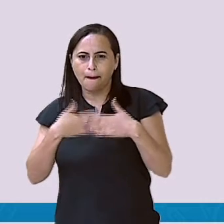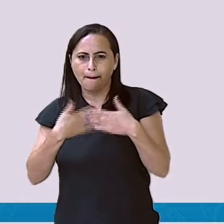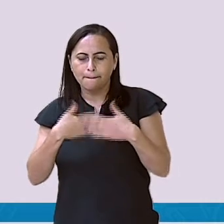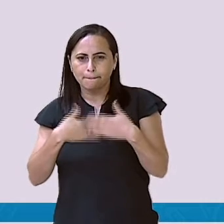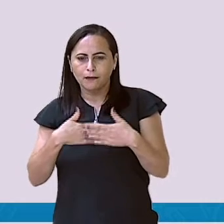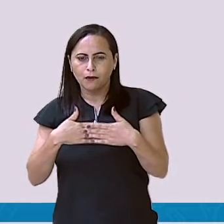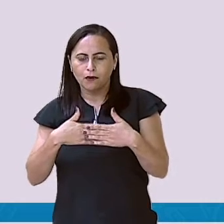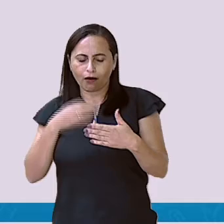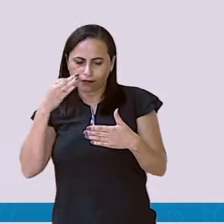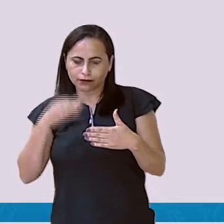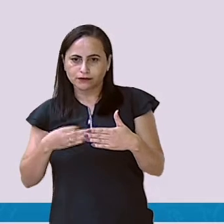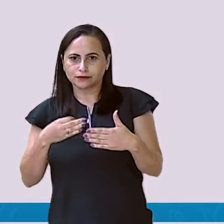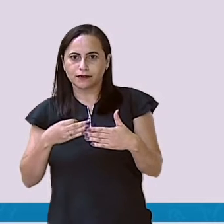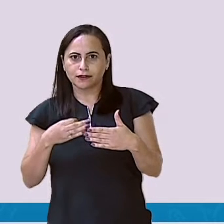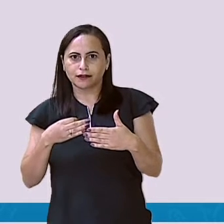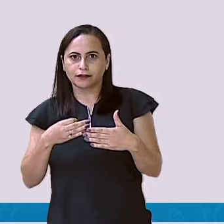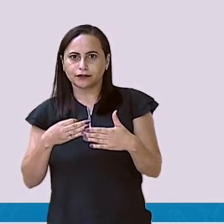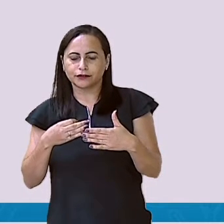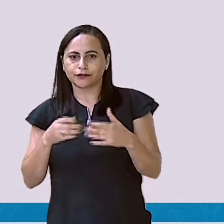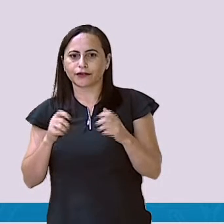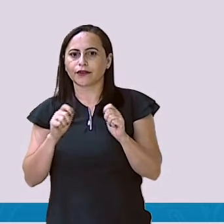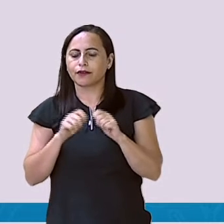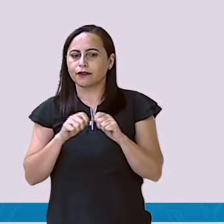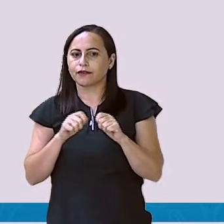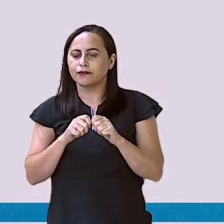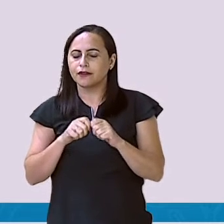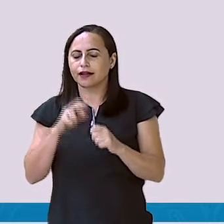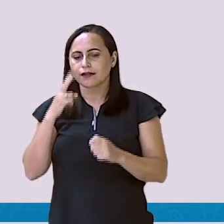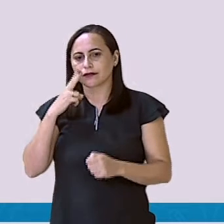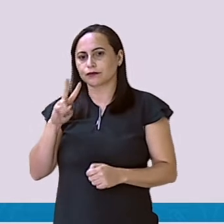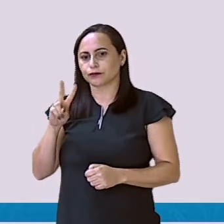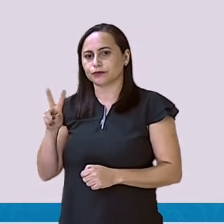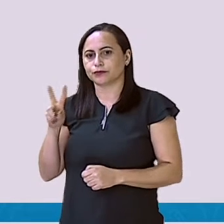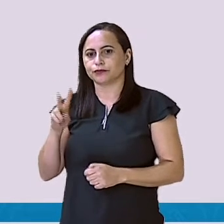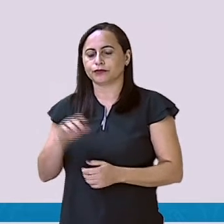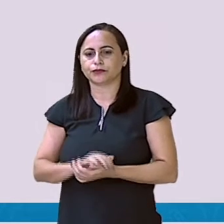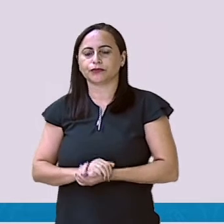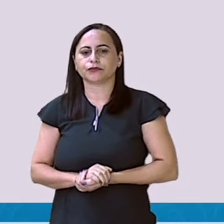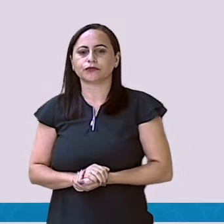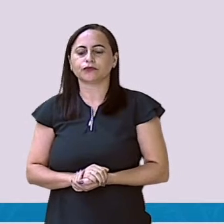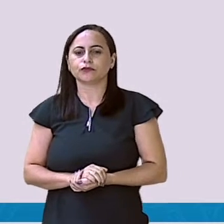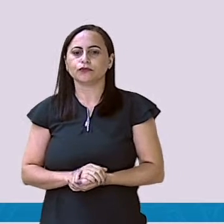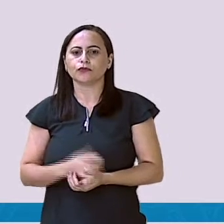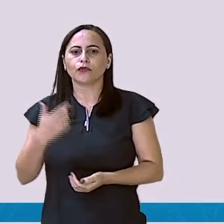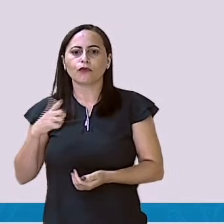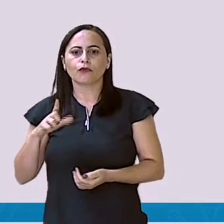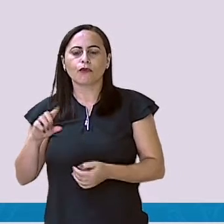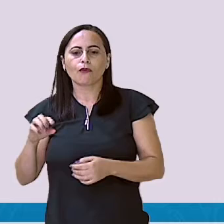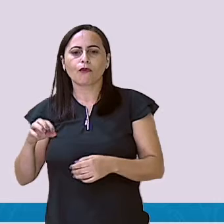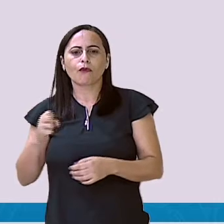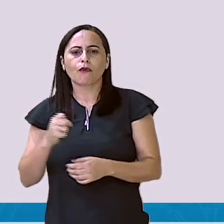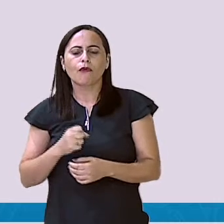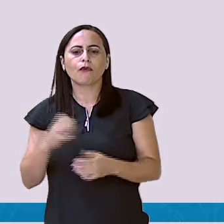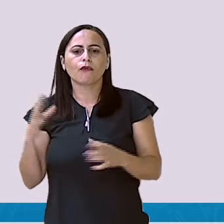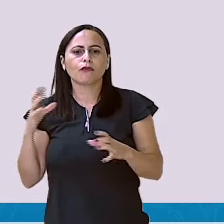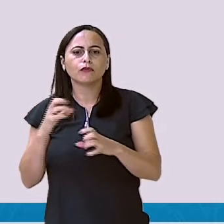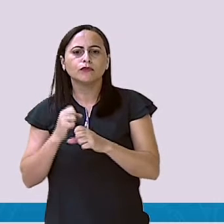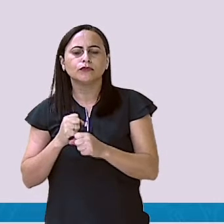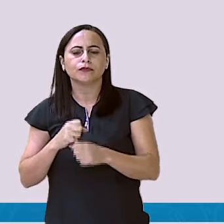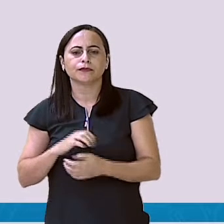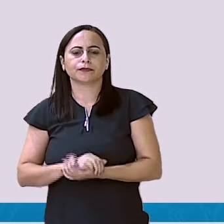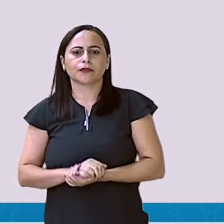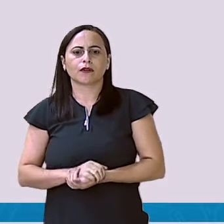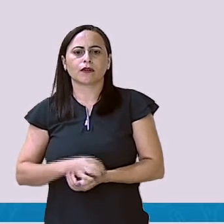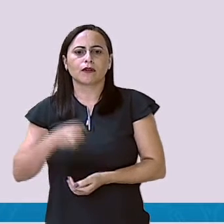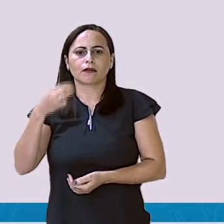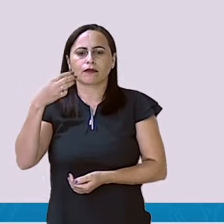verificação está correta. Eu faço a conta lá também? Vamos ver. Então, eu tenho 3 mais 7,